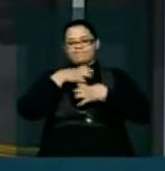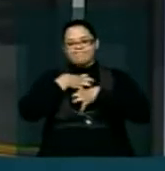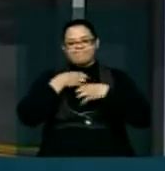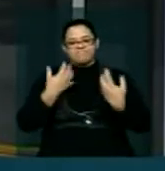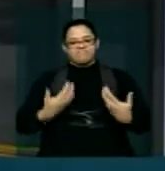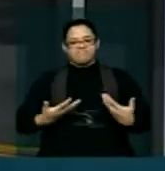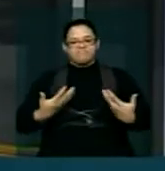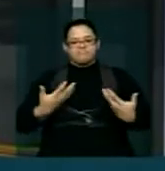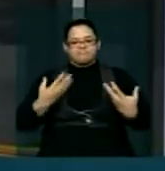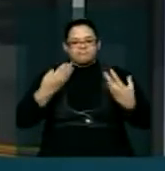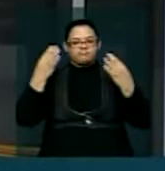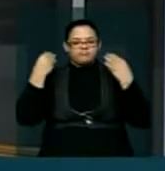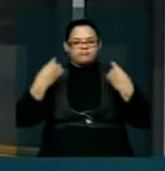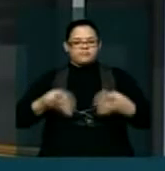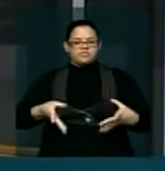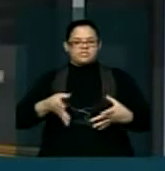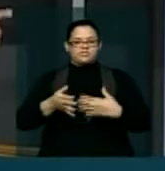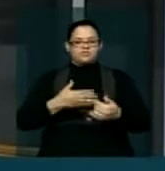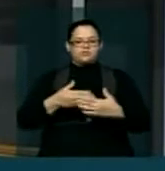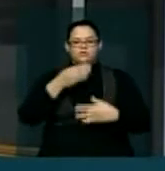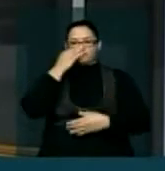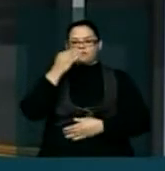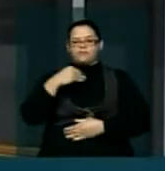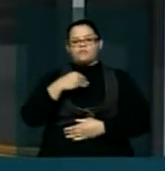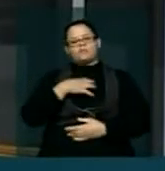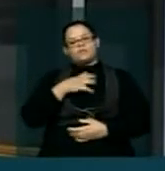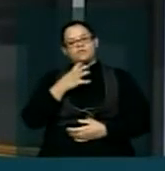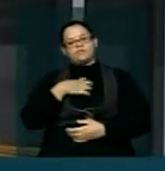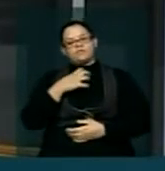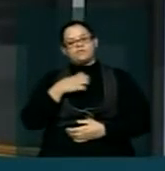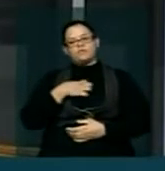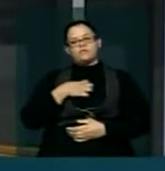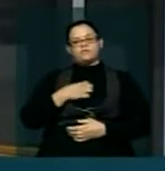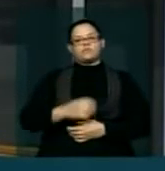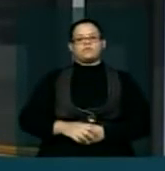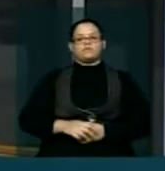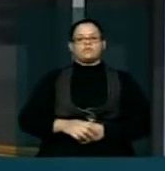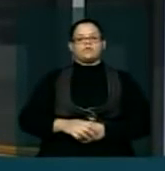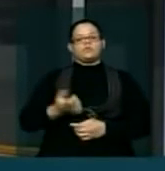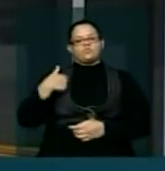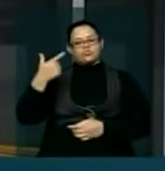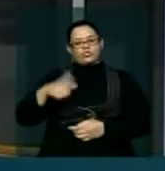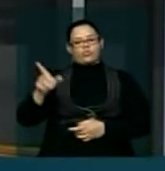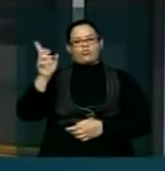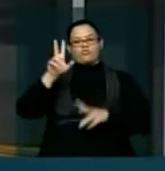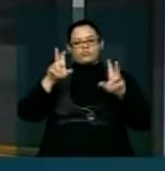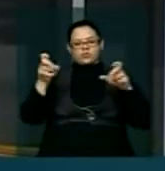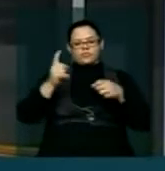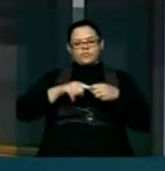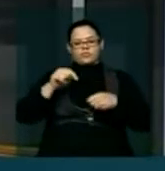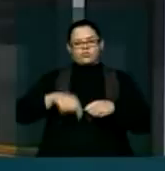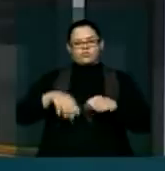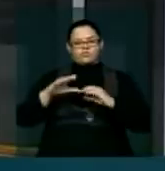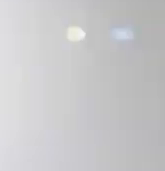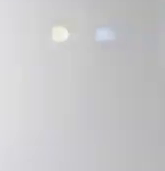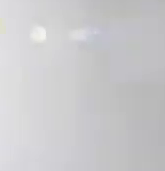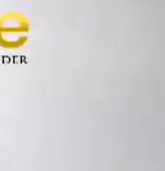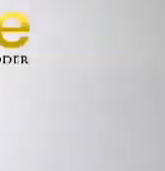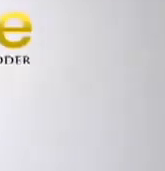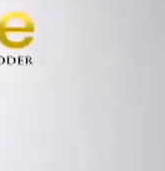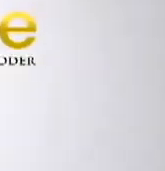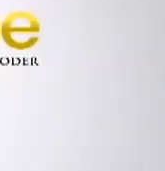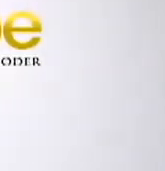milhões e a milhões de nordestinos setentranais. Era isso que queria dizer nesse instante, Presidente. Pretendo voltar com este tema, quanto das comunicações parlamentares. Muito obrigado.